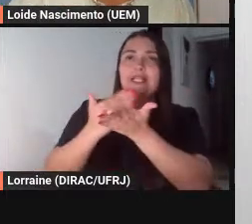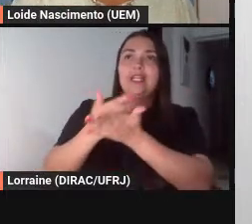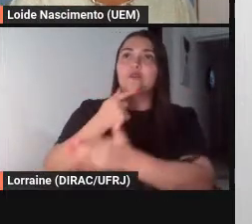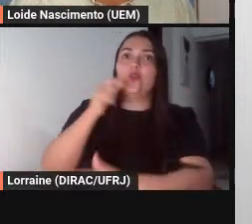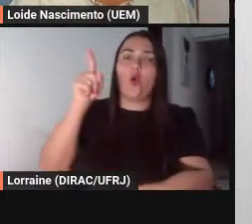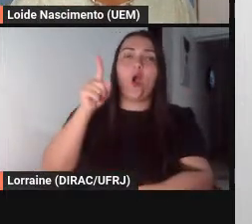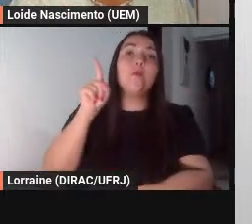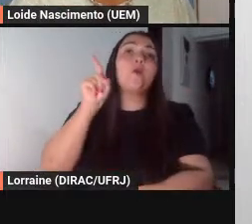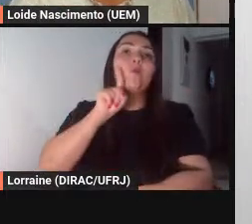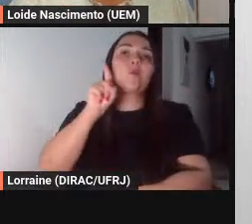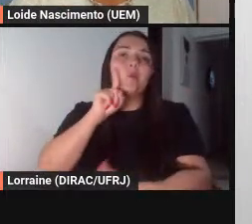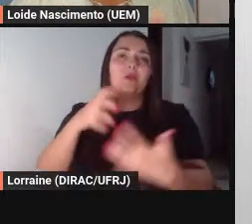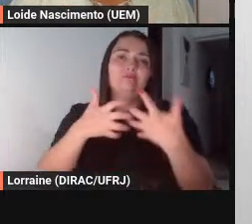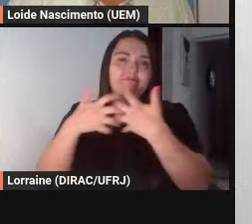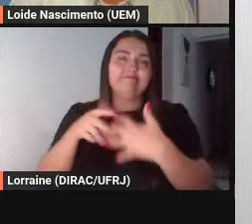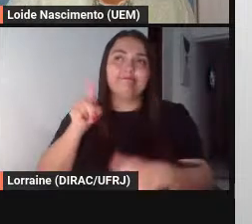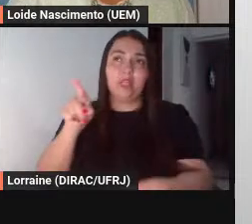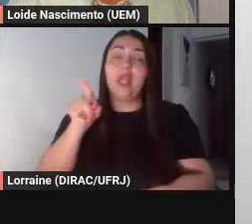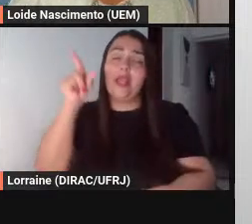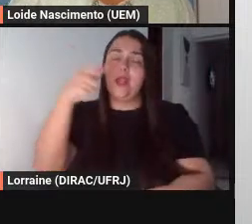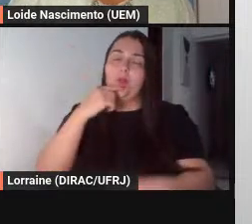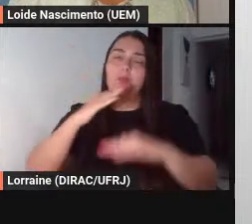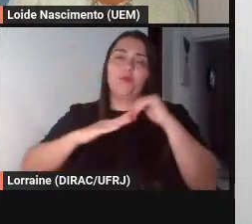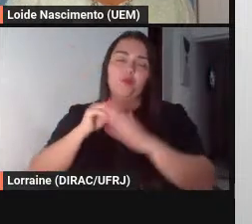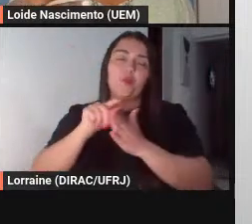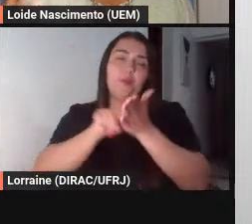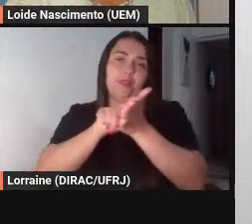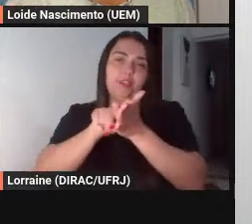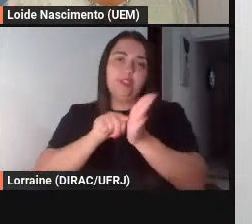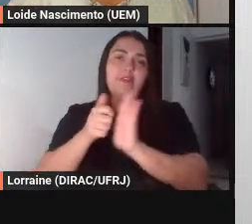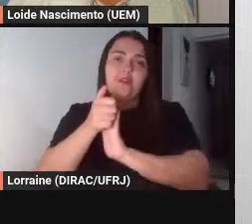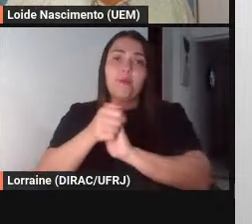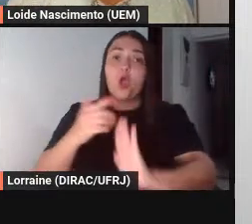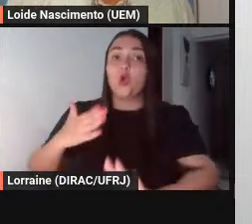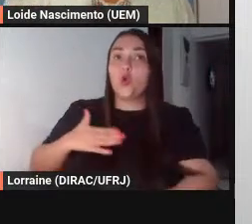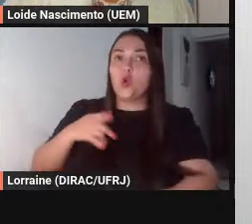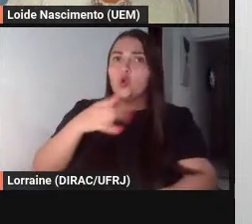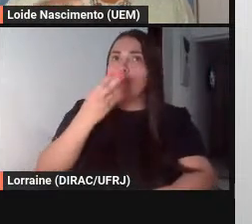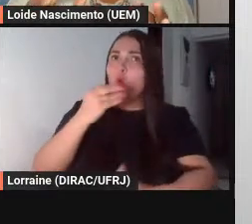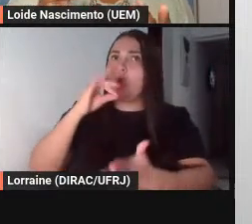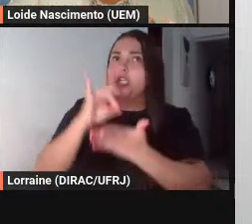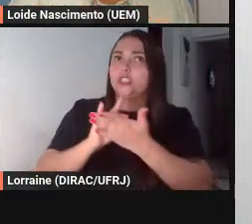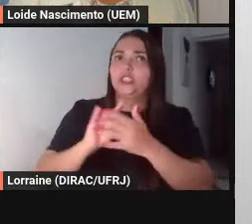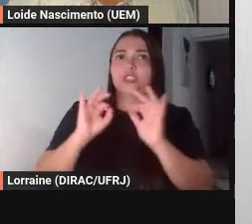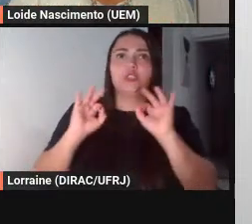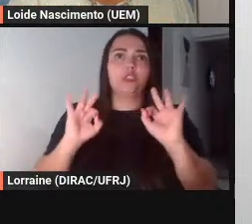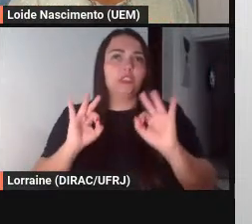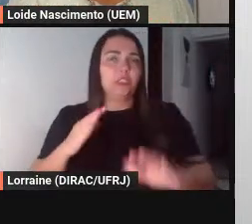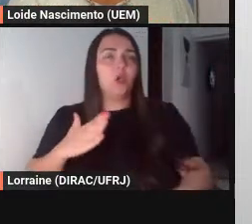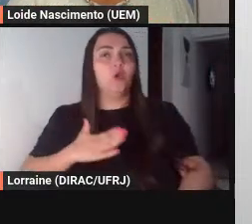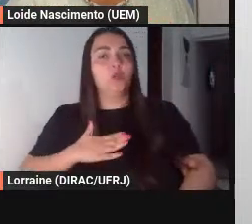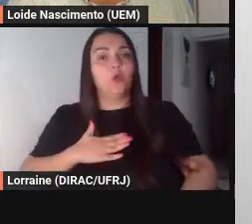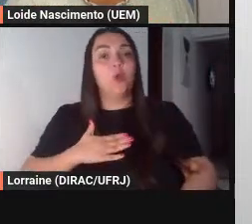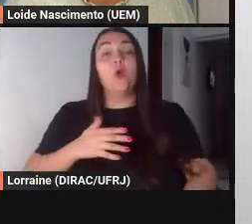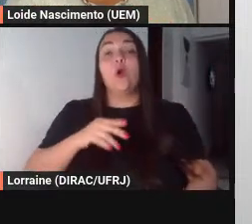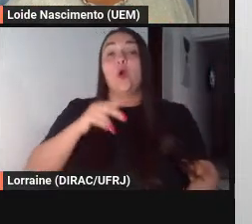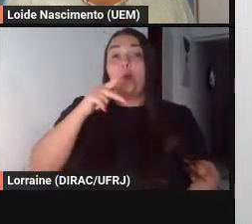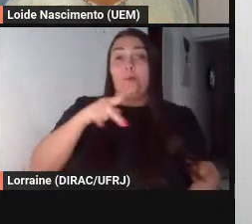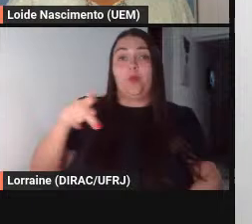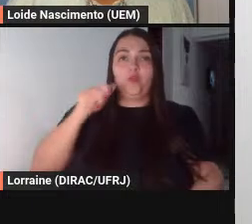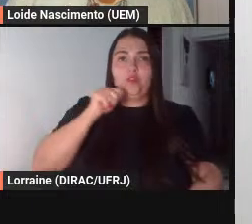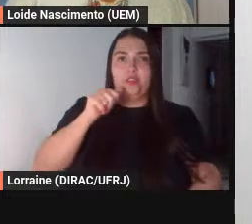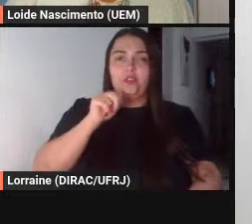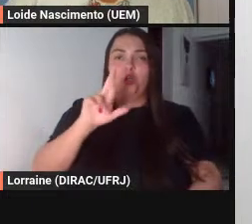fantástico ele também é um pesquisador de fábulas ele achou essa edição extremamente original né e a professora Ruth Rocha que também é uma